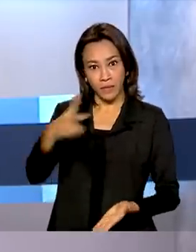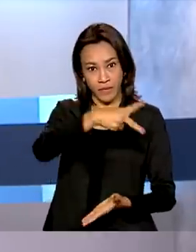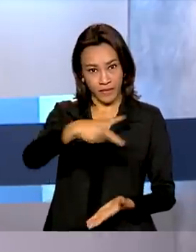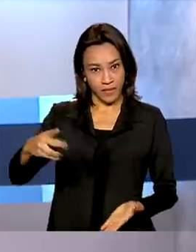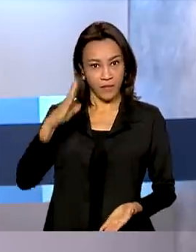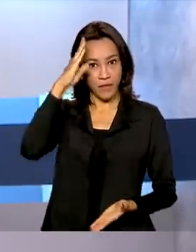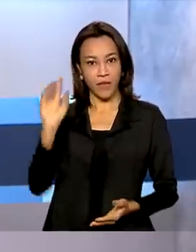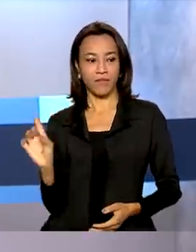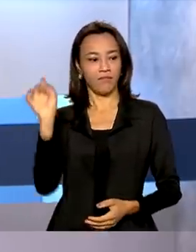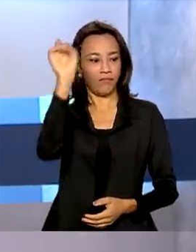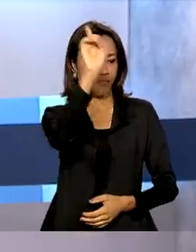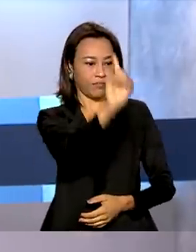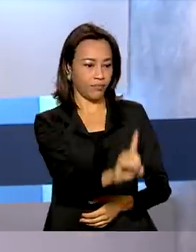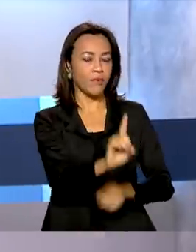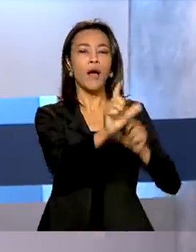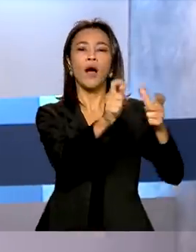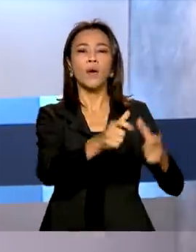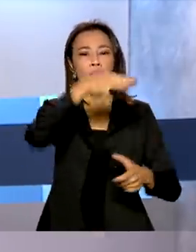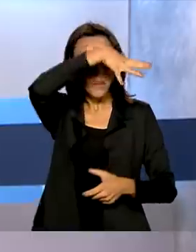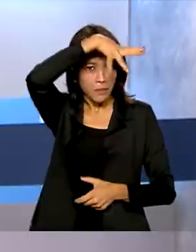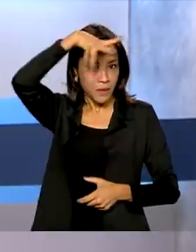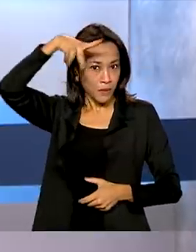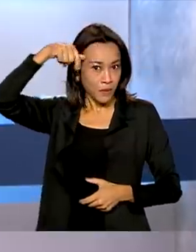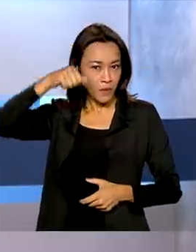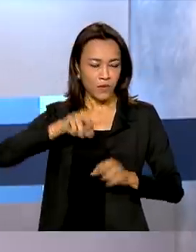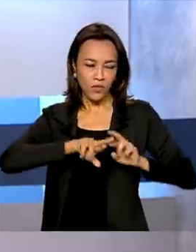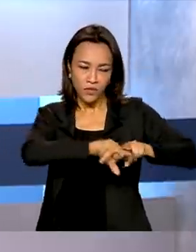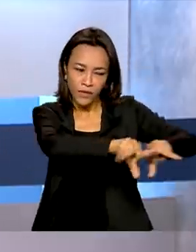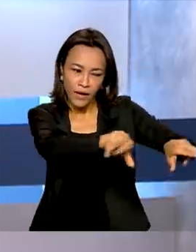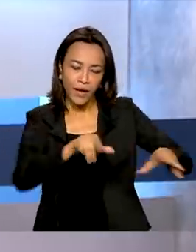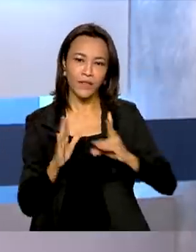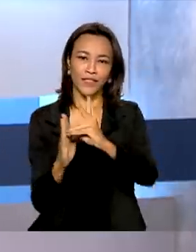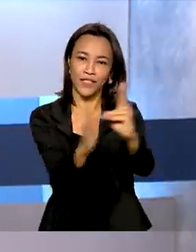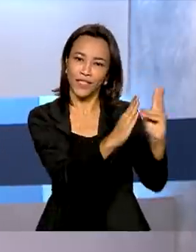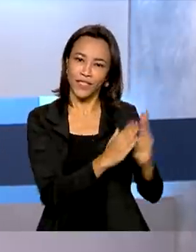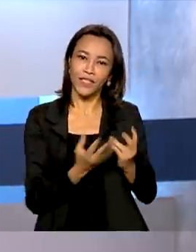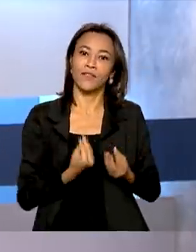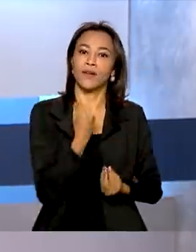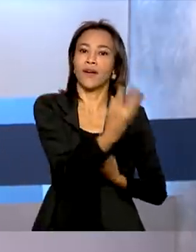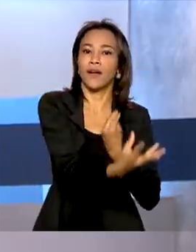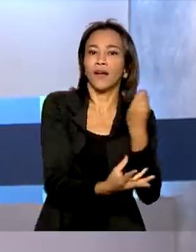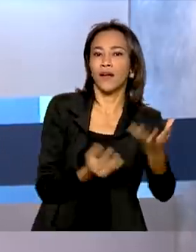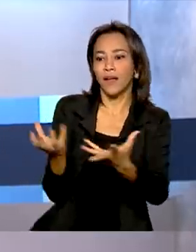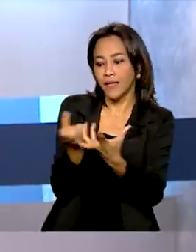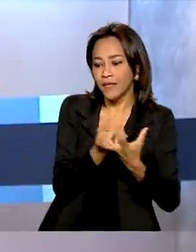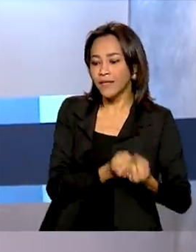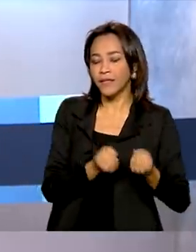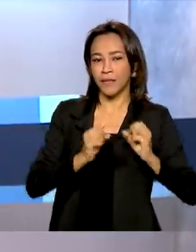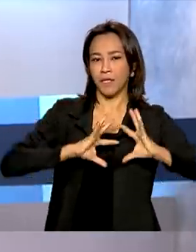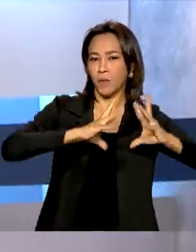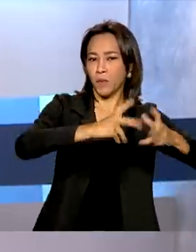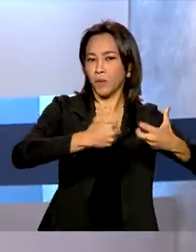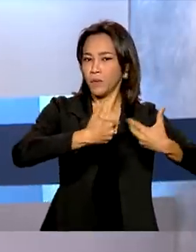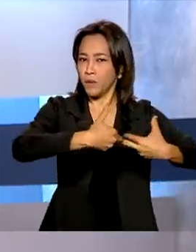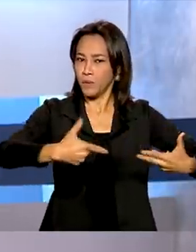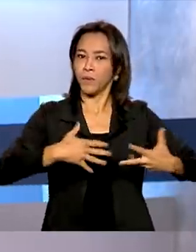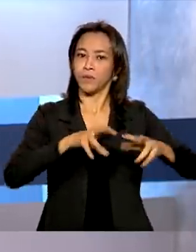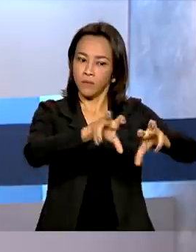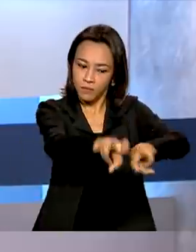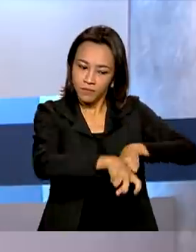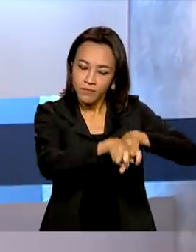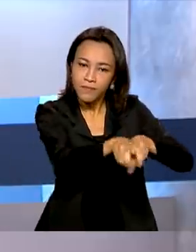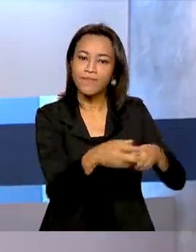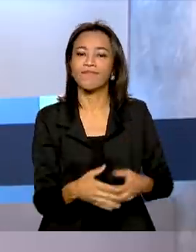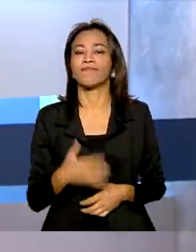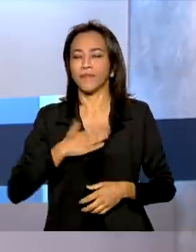Grosso, onde indígenas de diferentes etnias recebem equipamentos agrícolas. Em instantes, mais informações. Vamos